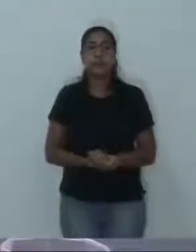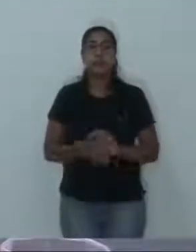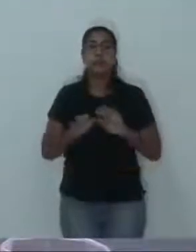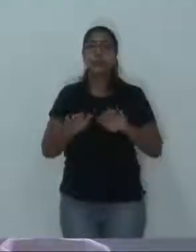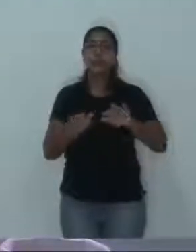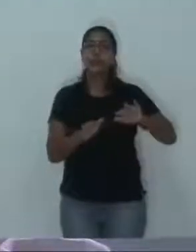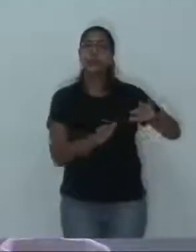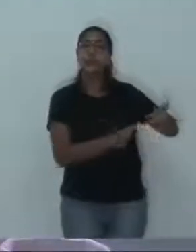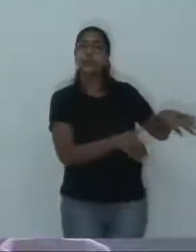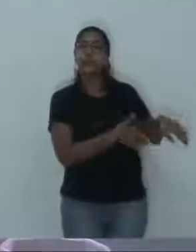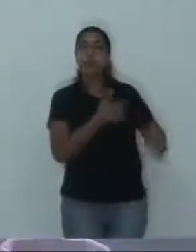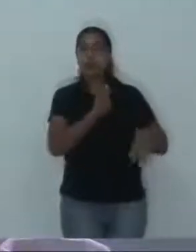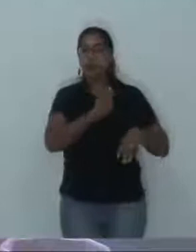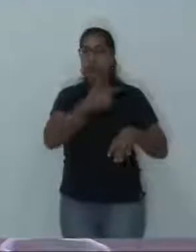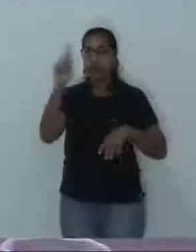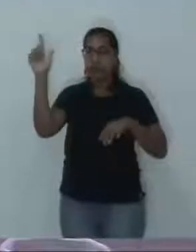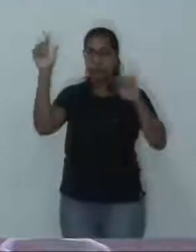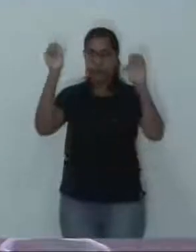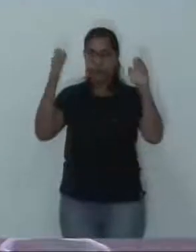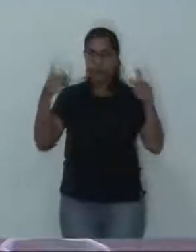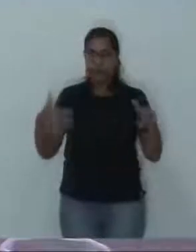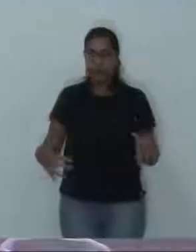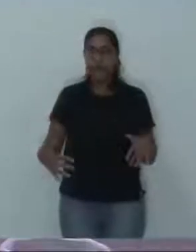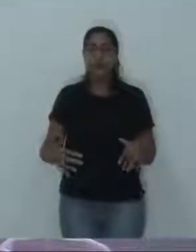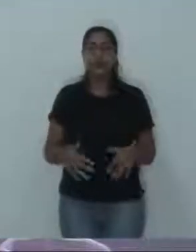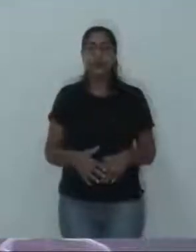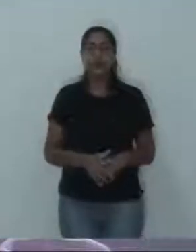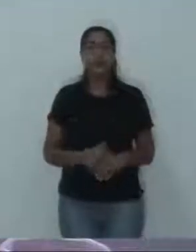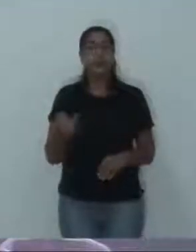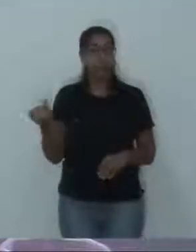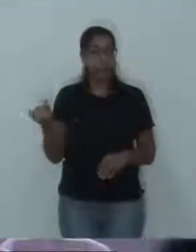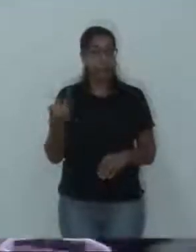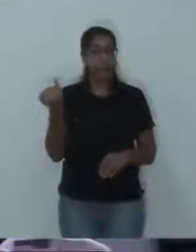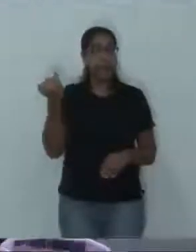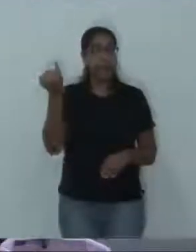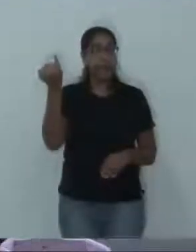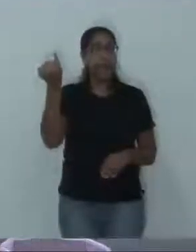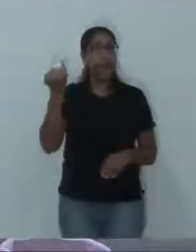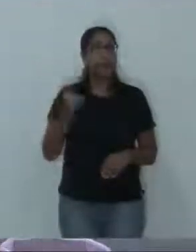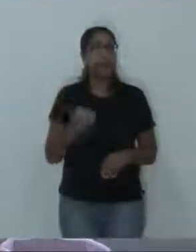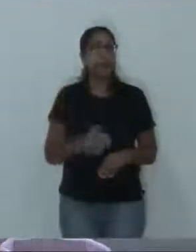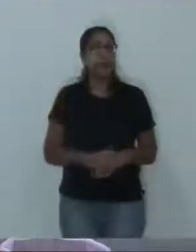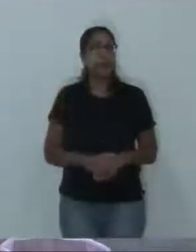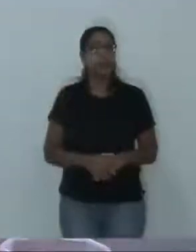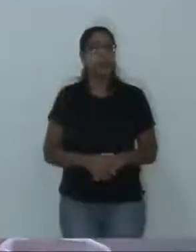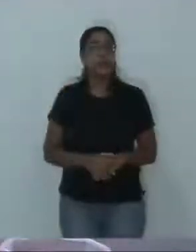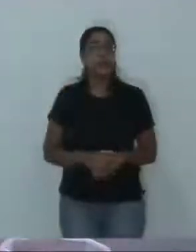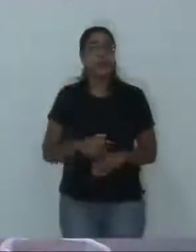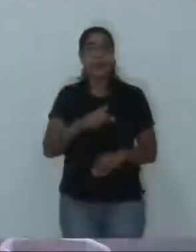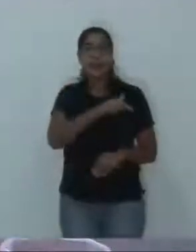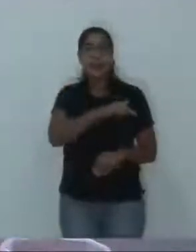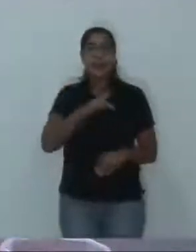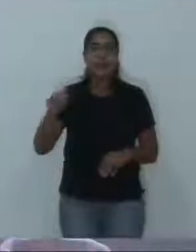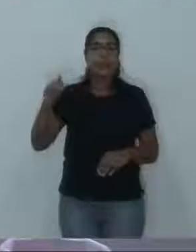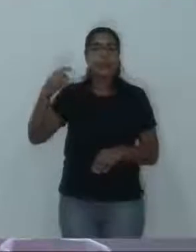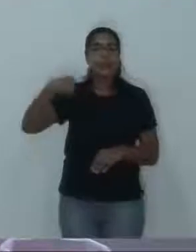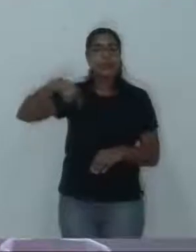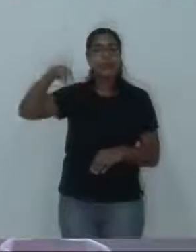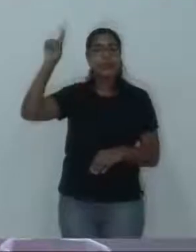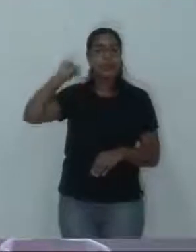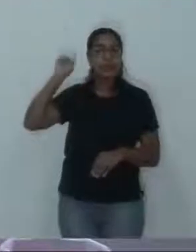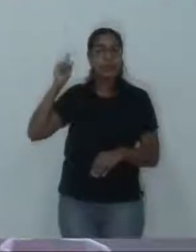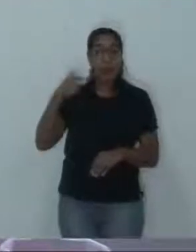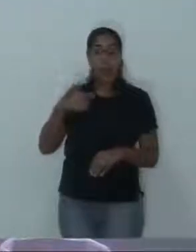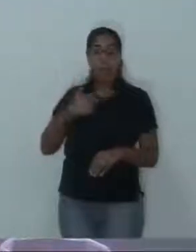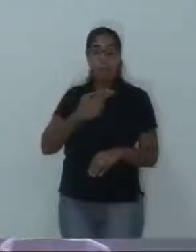outro tema. Acho que é importante, como foi citado aqui na semana passada, não poderia deixar de falar um